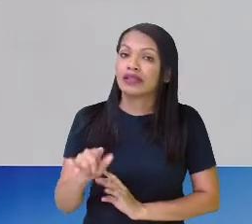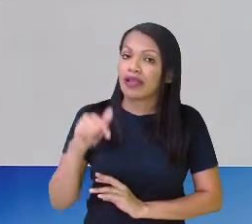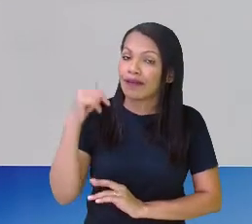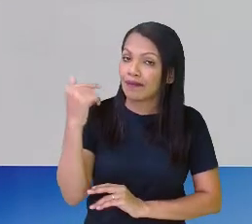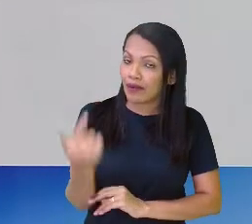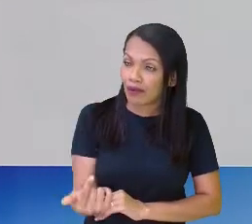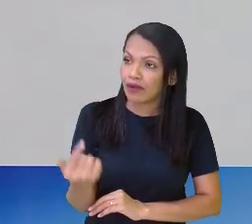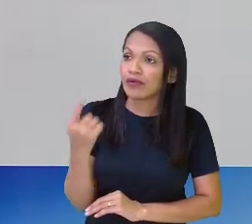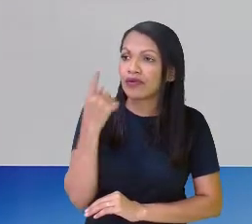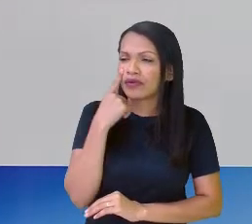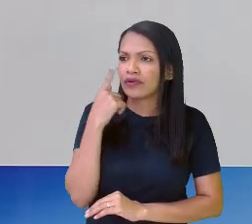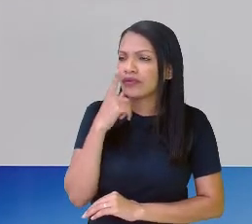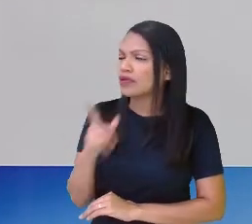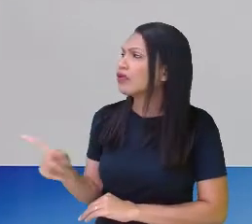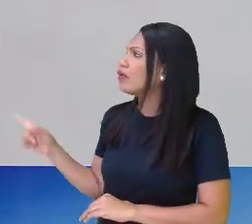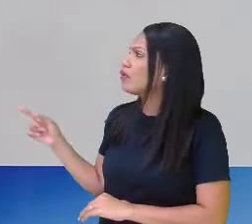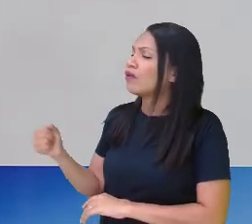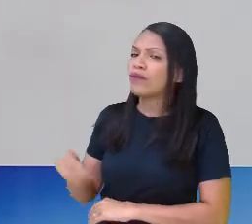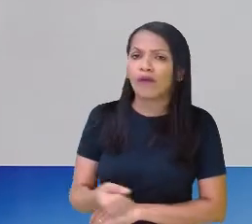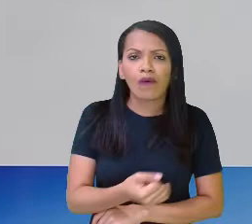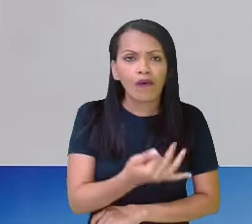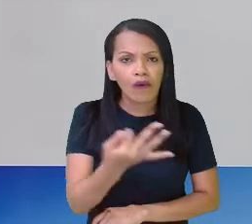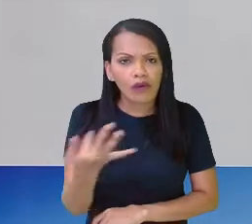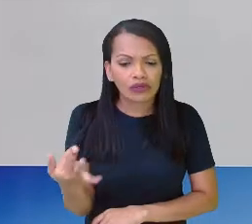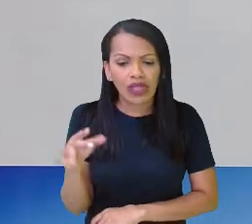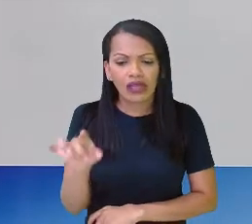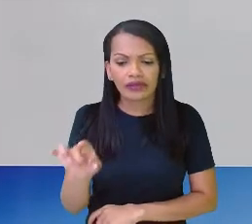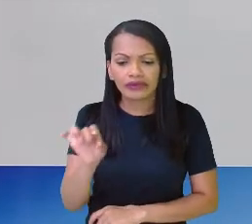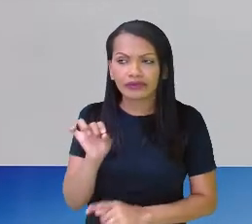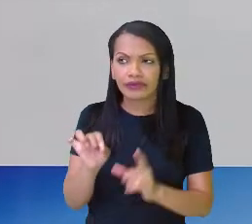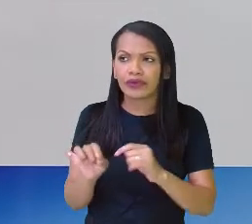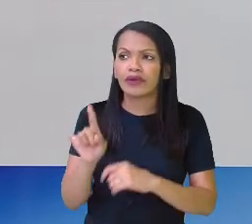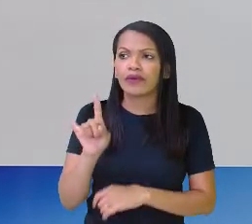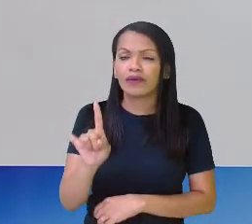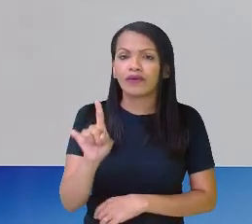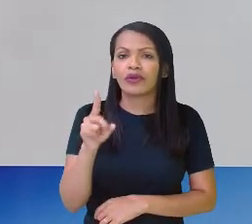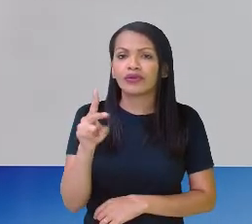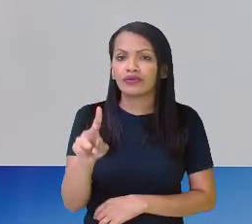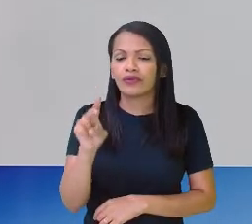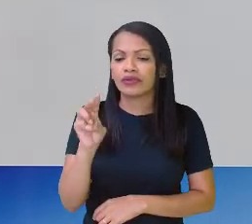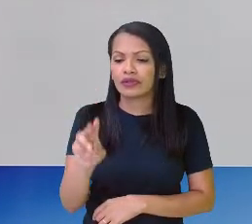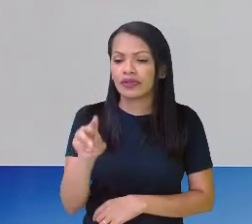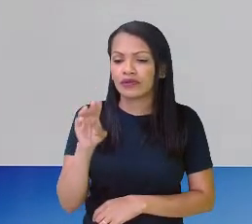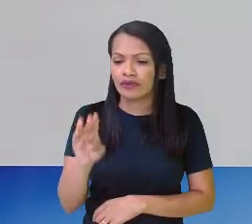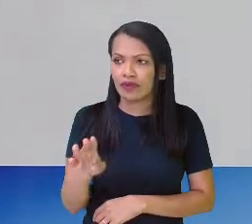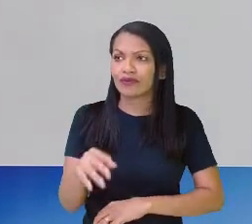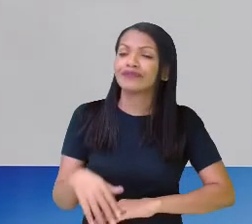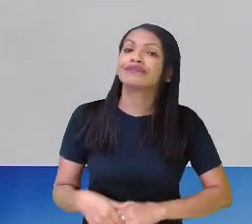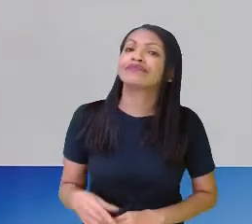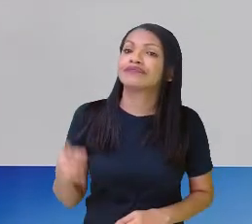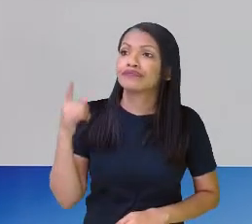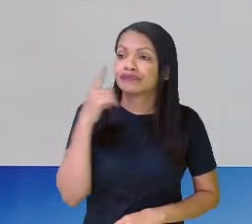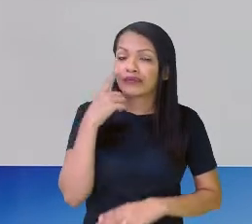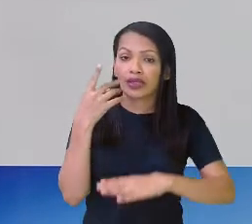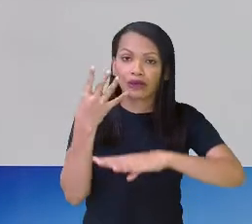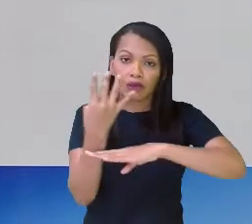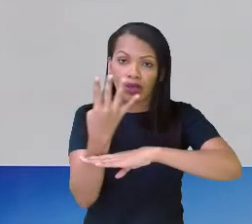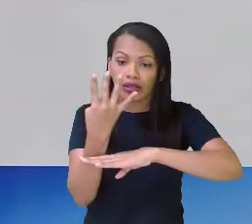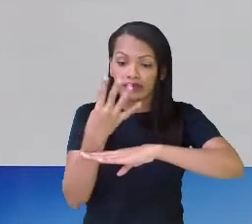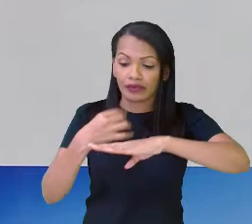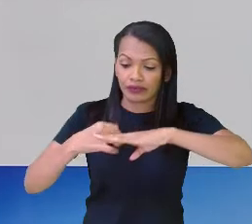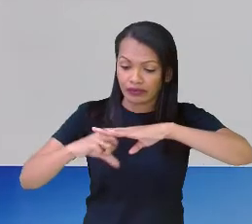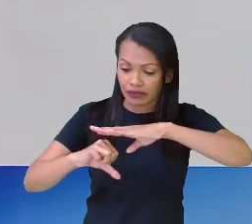disso, você vai contar as partes que destacou. Uma, duas, três, quatro. Pronto. Fechou em que fração?